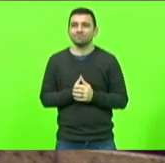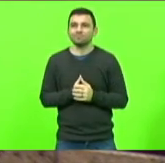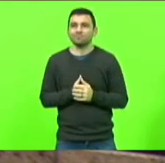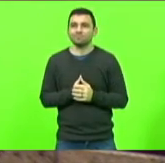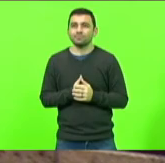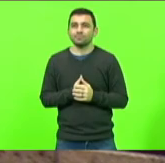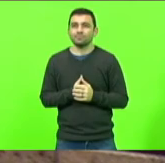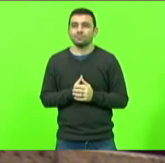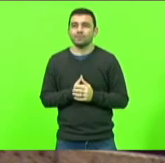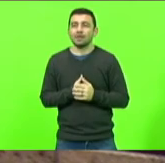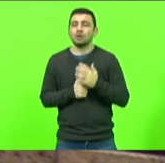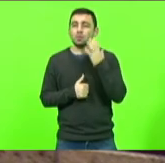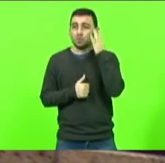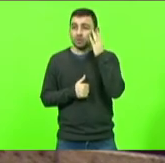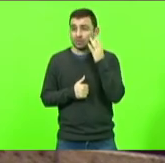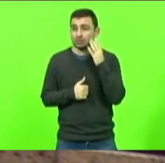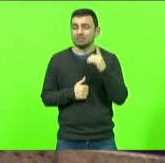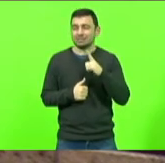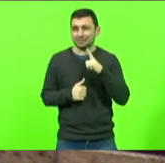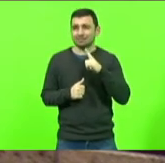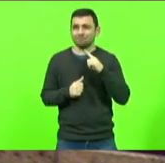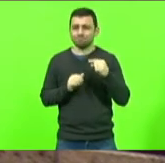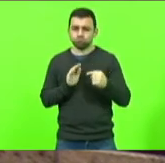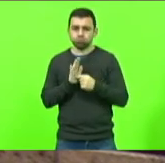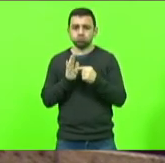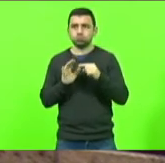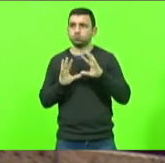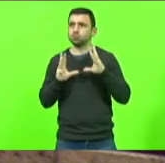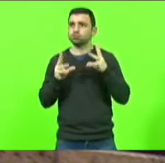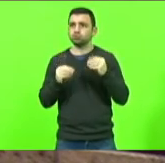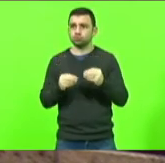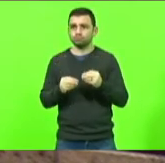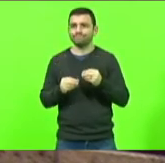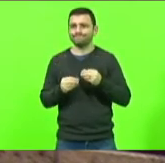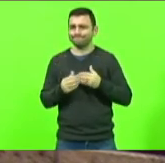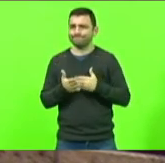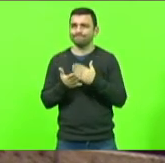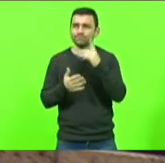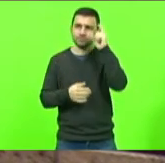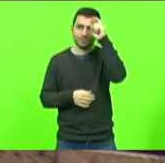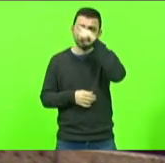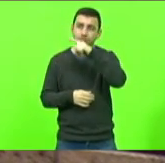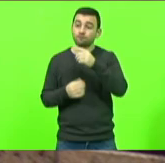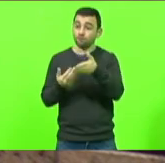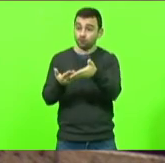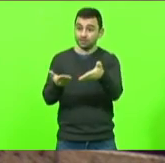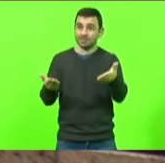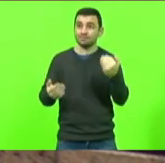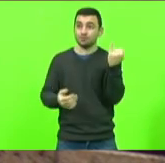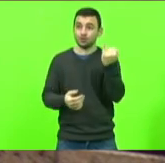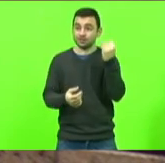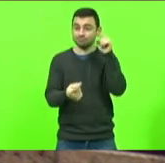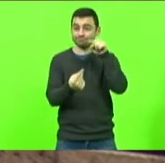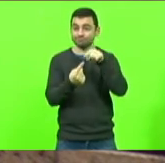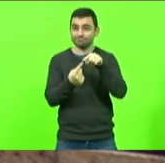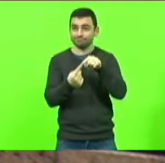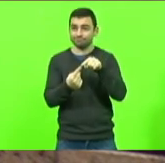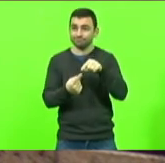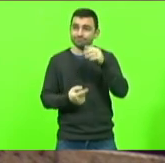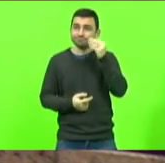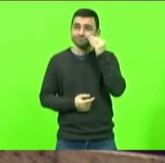acho que atingiu a todos nós de um jeito ou de outro e vocês tem essa importante missão de tentar